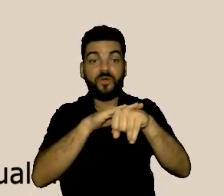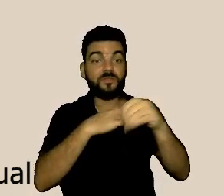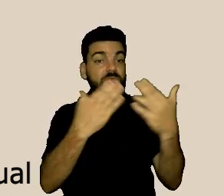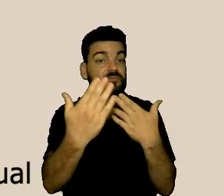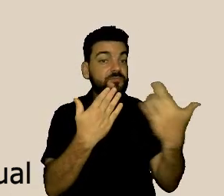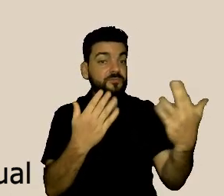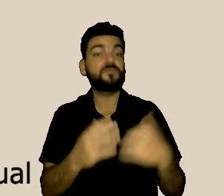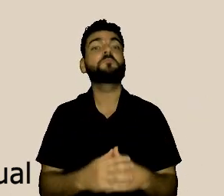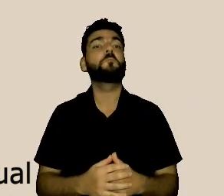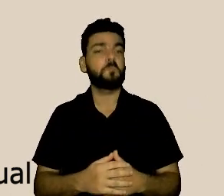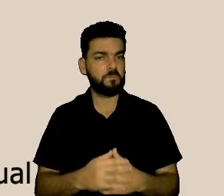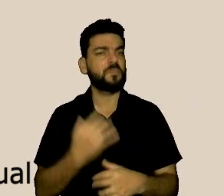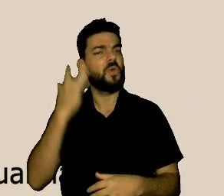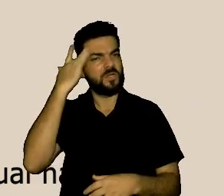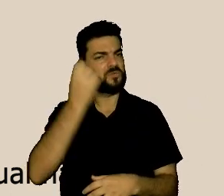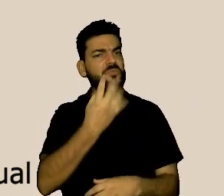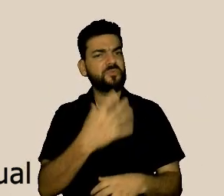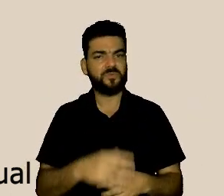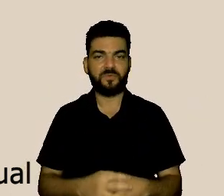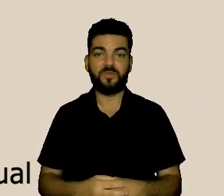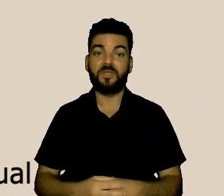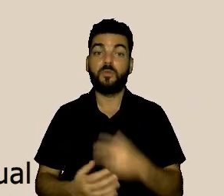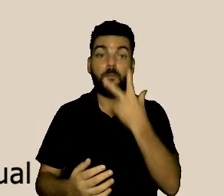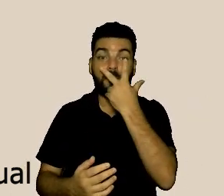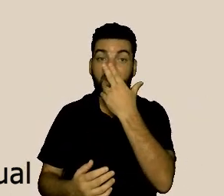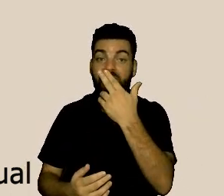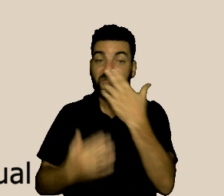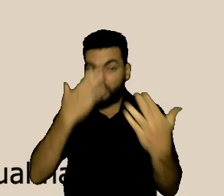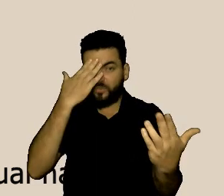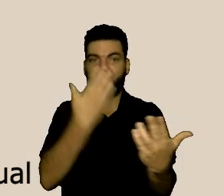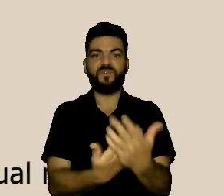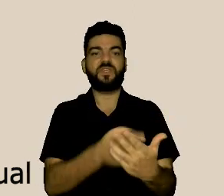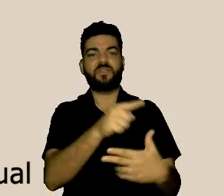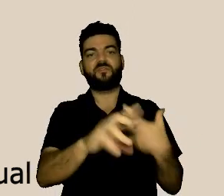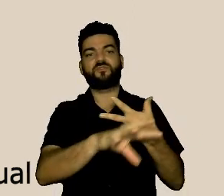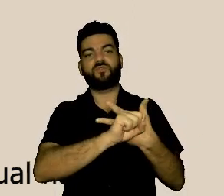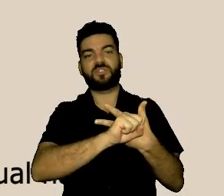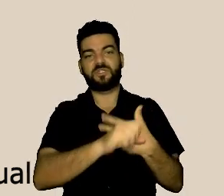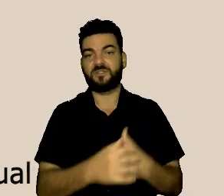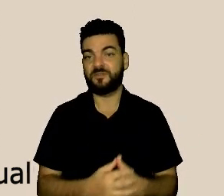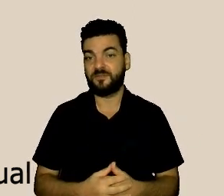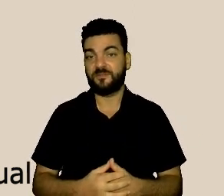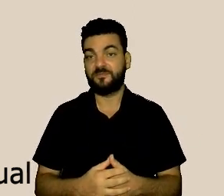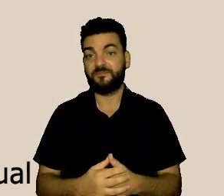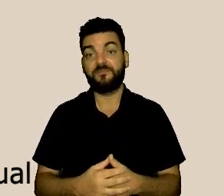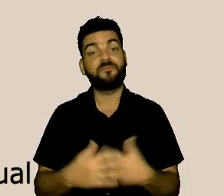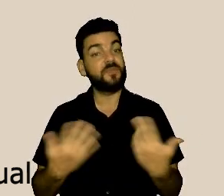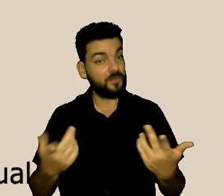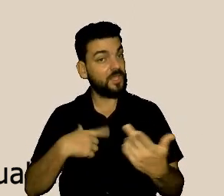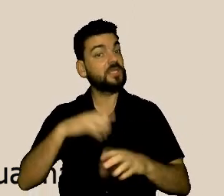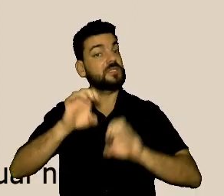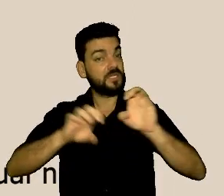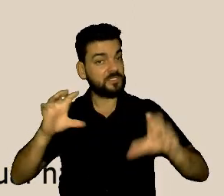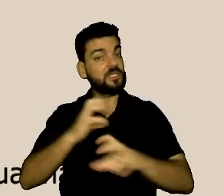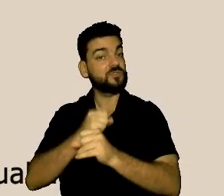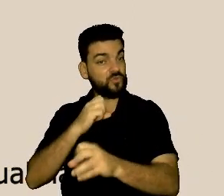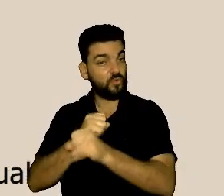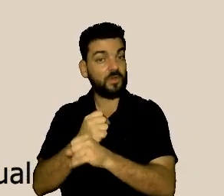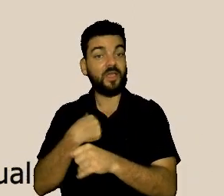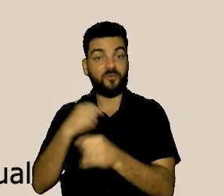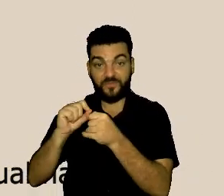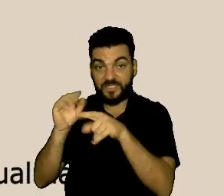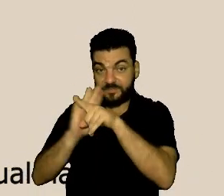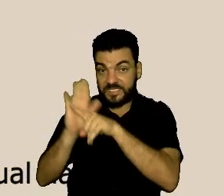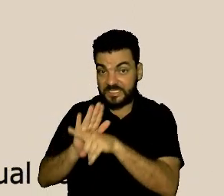ela é reconhecida nas próprias estatísticas que a gente acaba tratando e acaba tendo ações